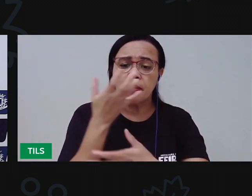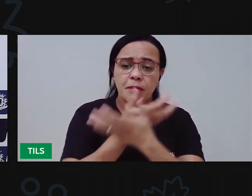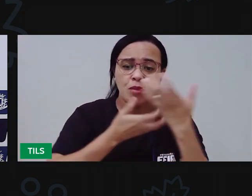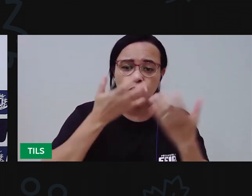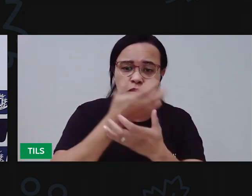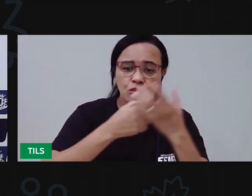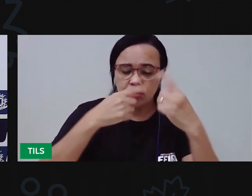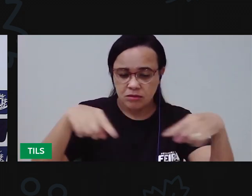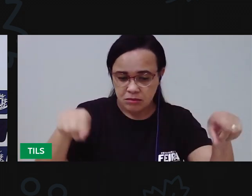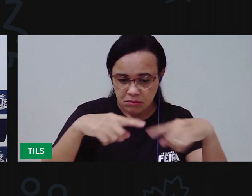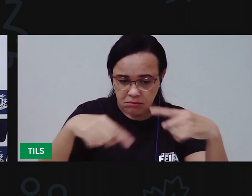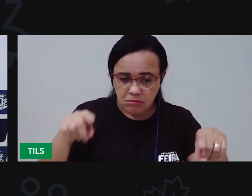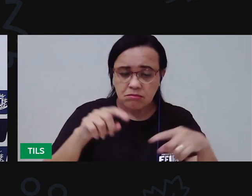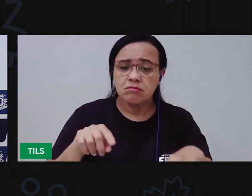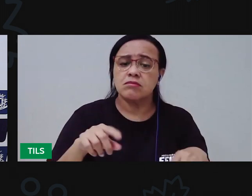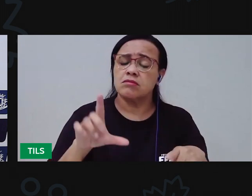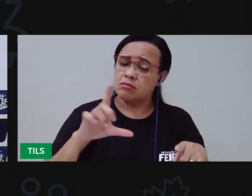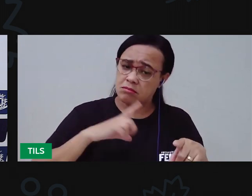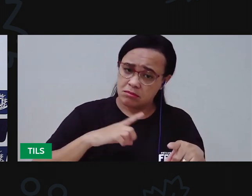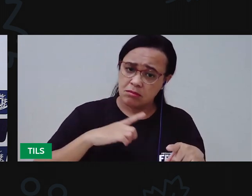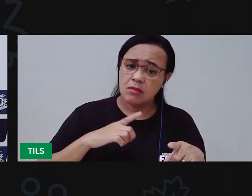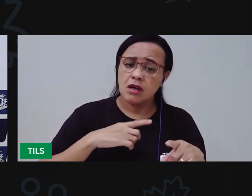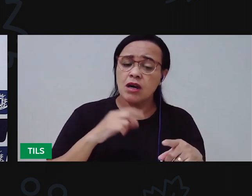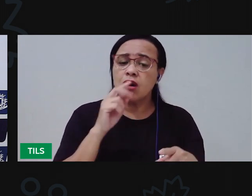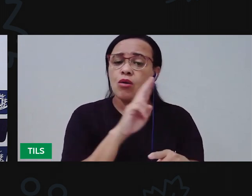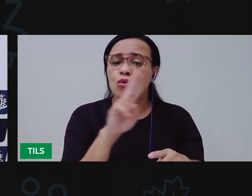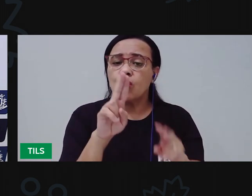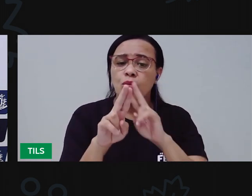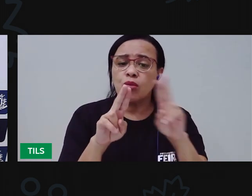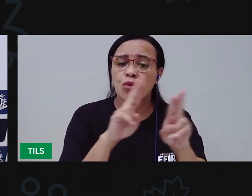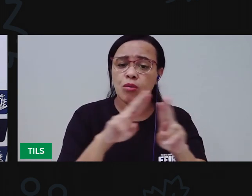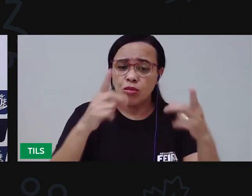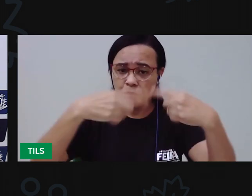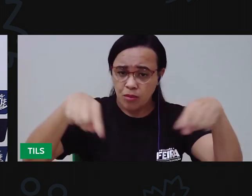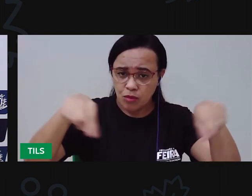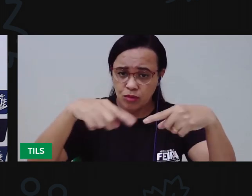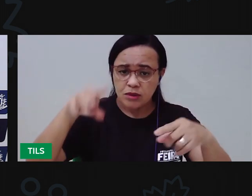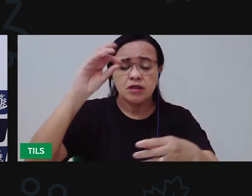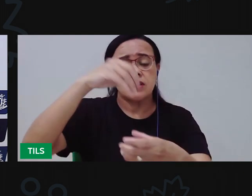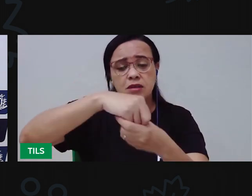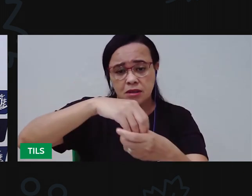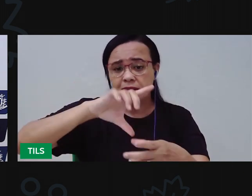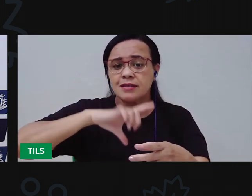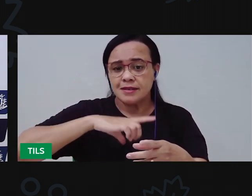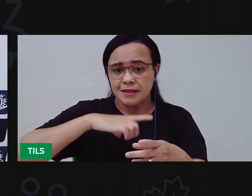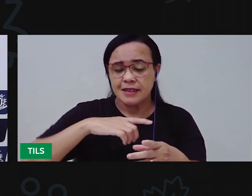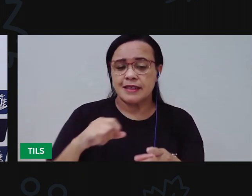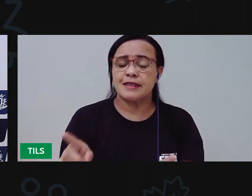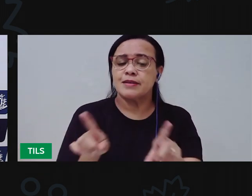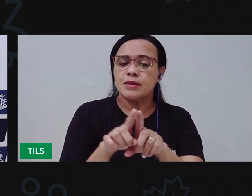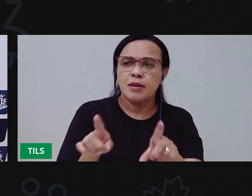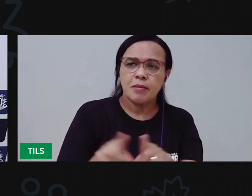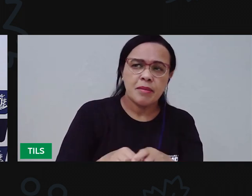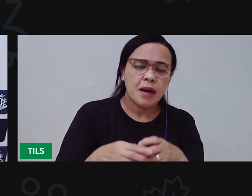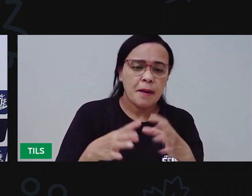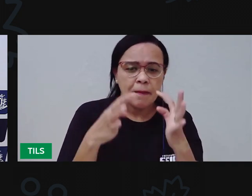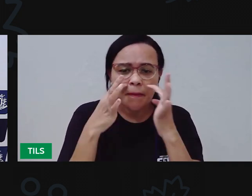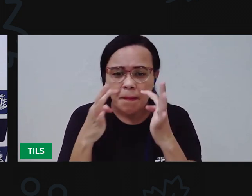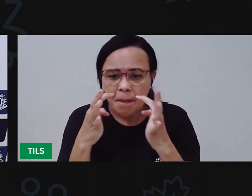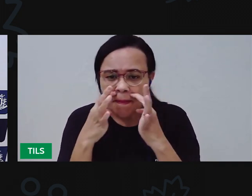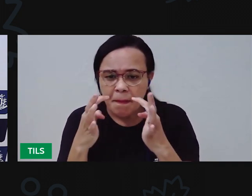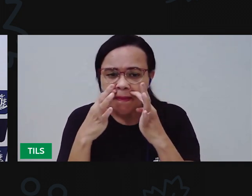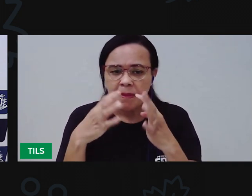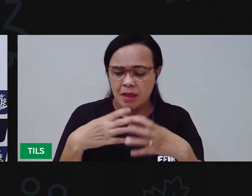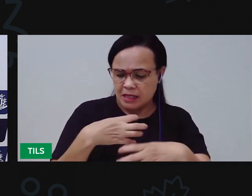Então, você aprendeu com essa aula a reconhecer os sons das palavras. E a escrever palavras